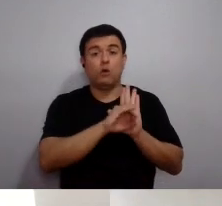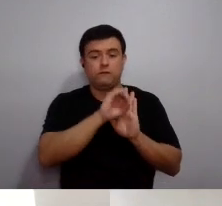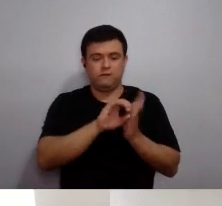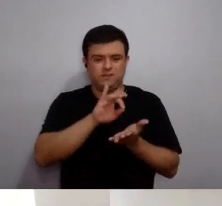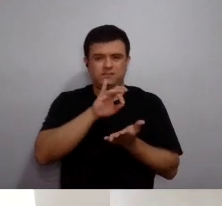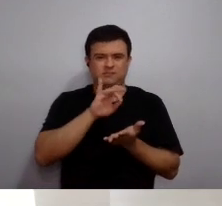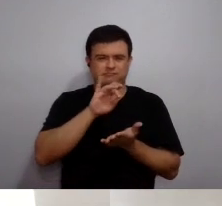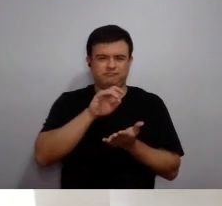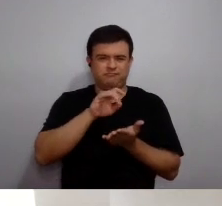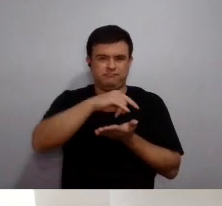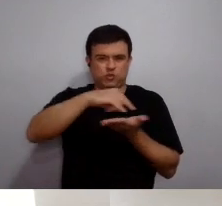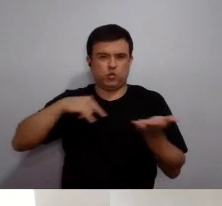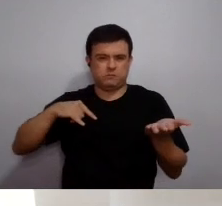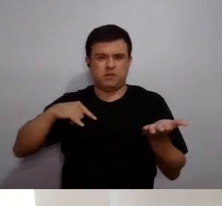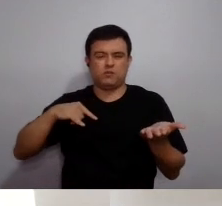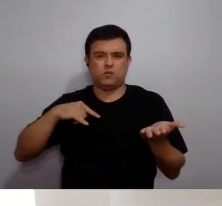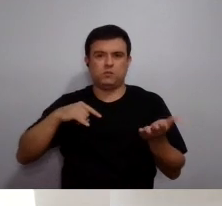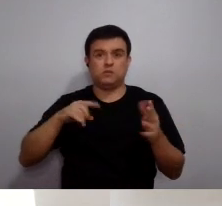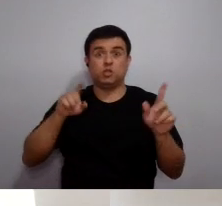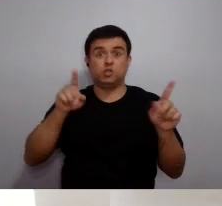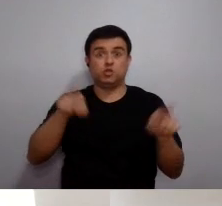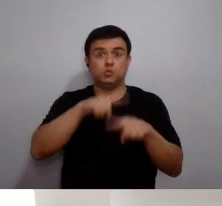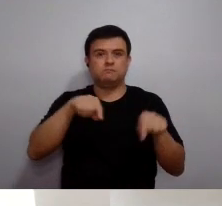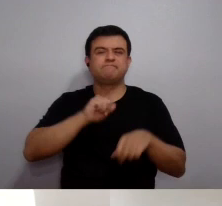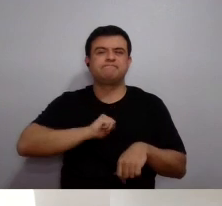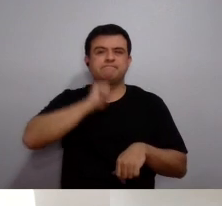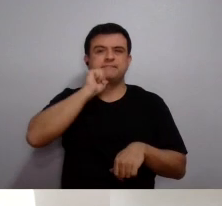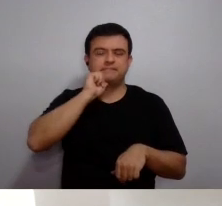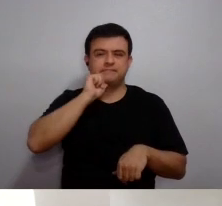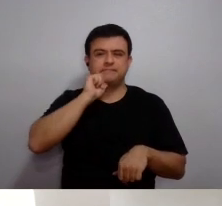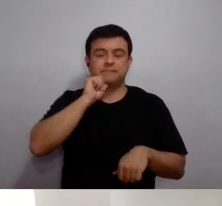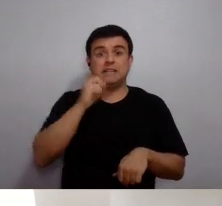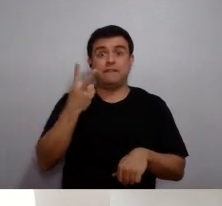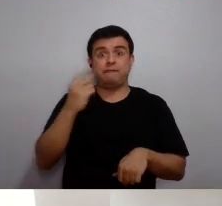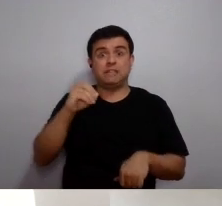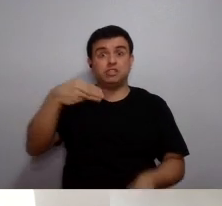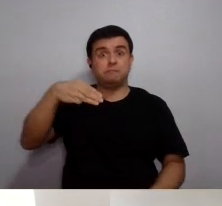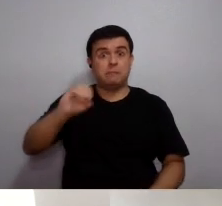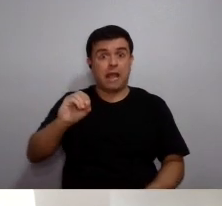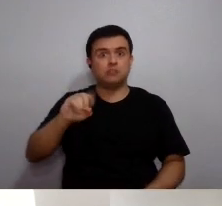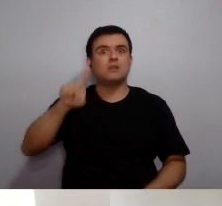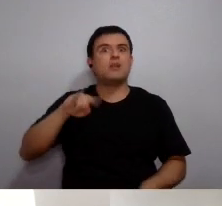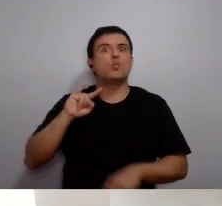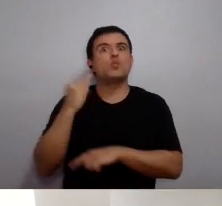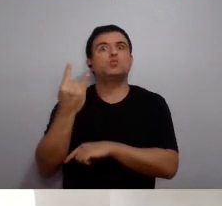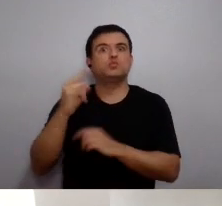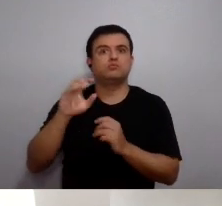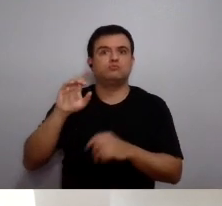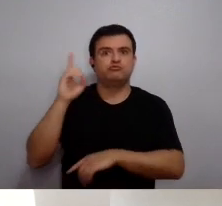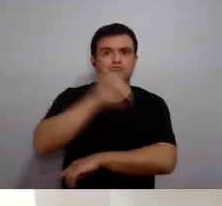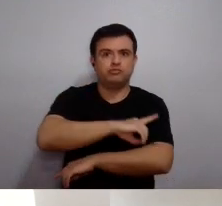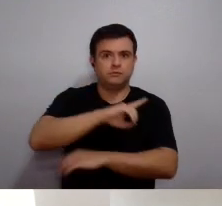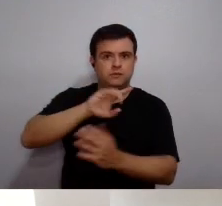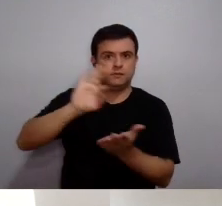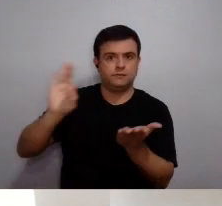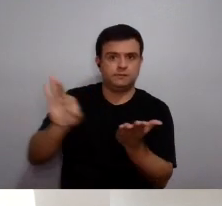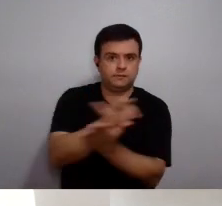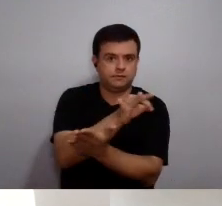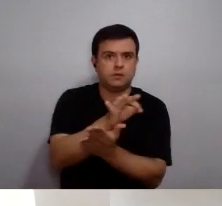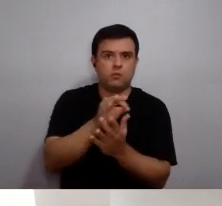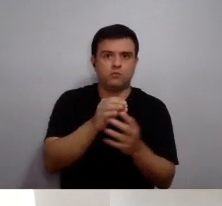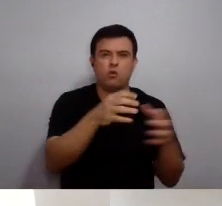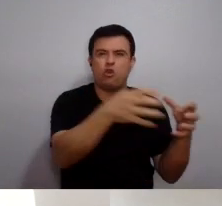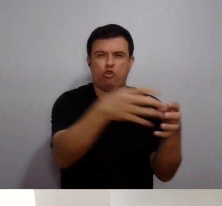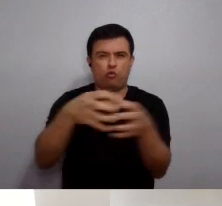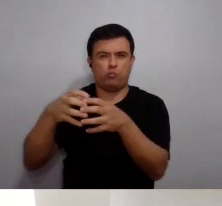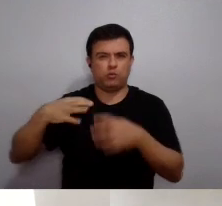o ofício da comissão suspendendo as eleições foi no dia 20 de março, né? Foi o último dia para as